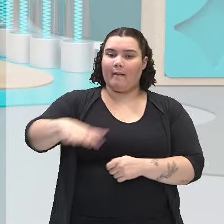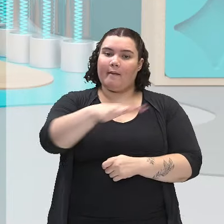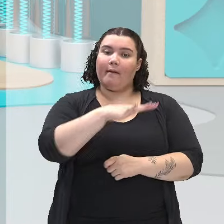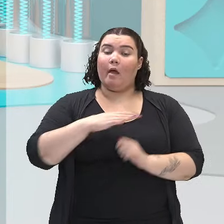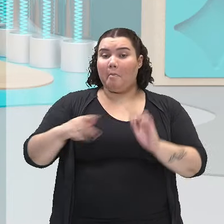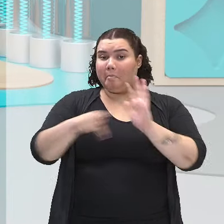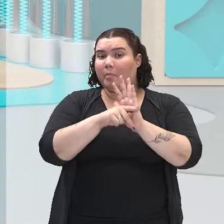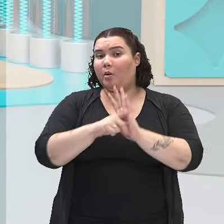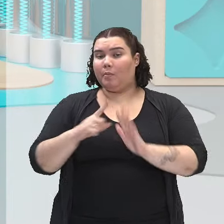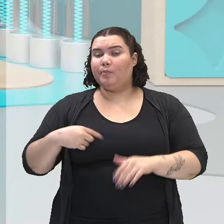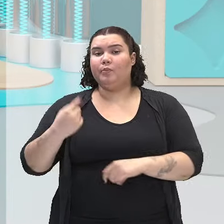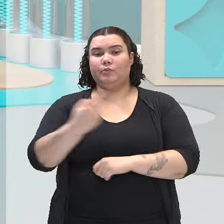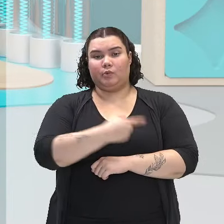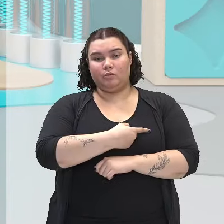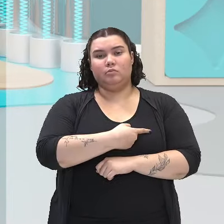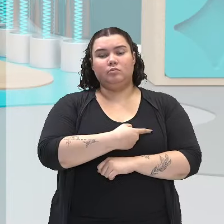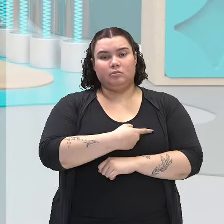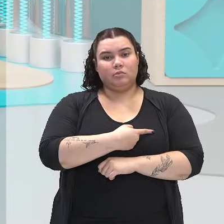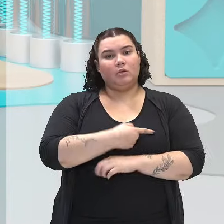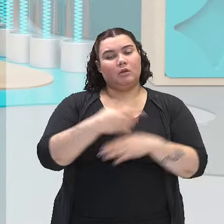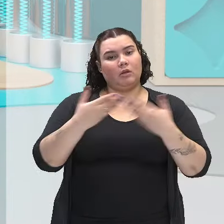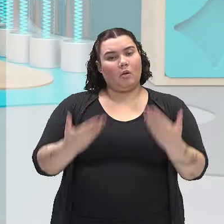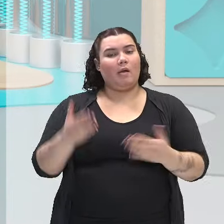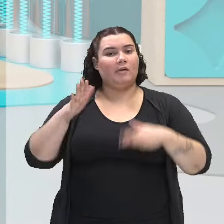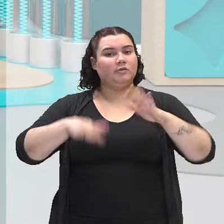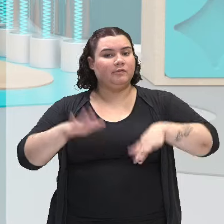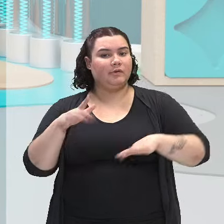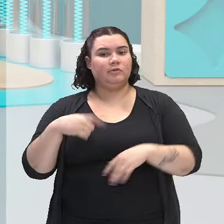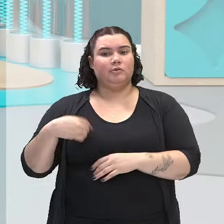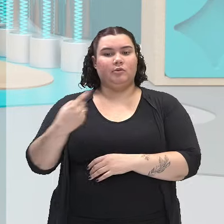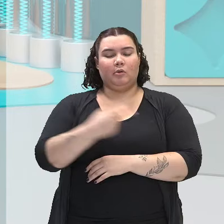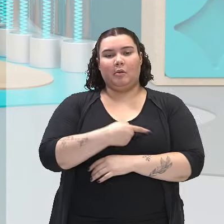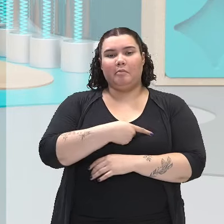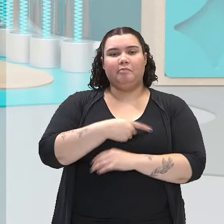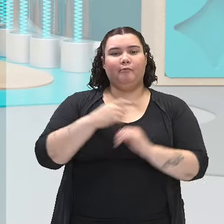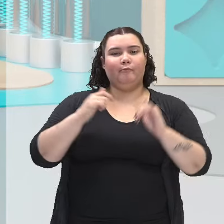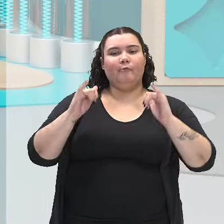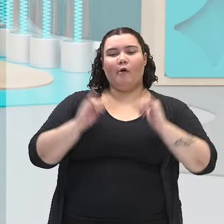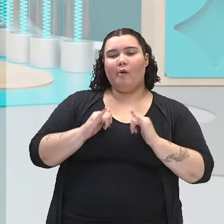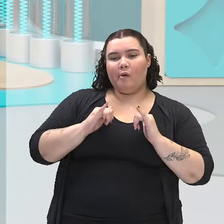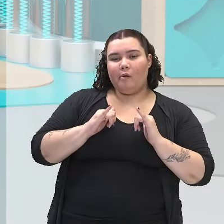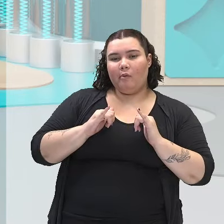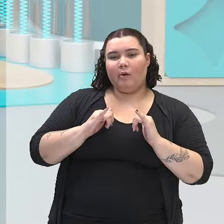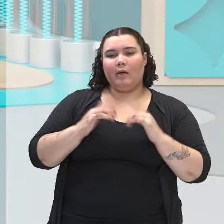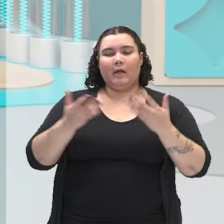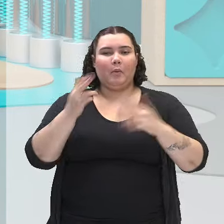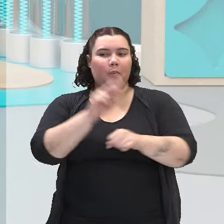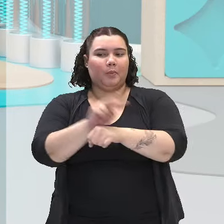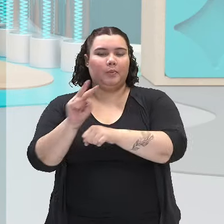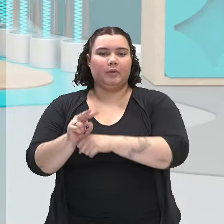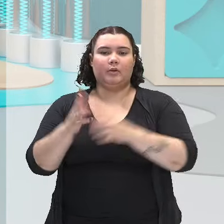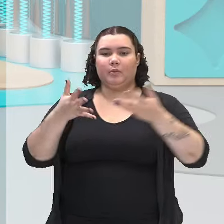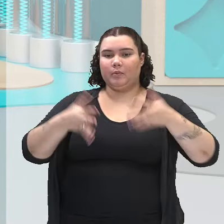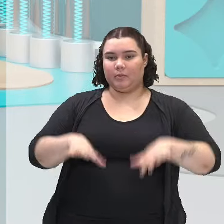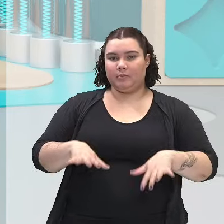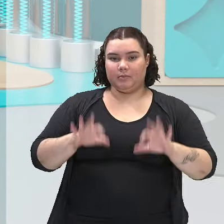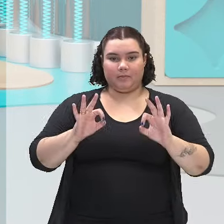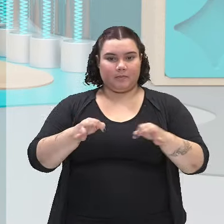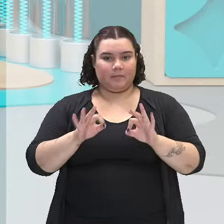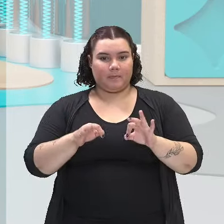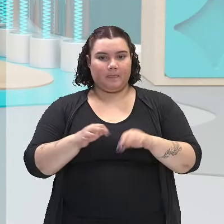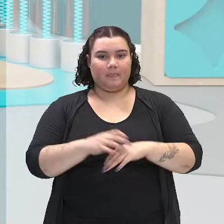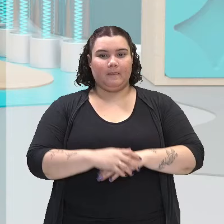nosso e que muitas das vezes nós ficamos acomodados, nós não cuidamos, certinho?